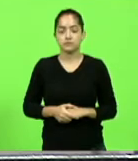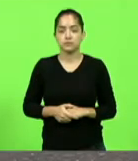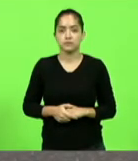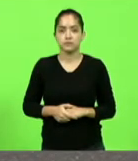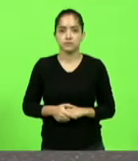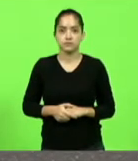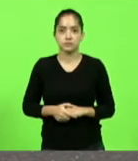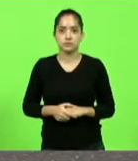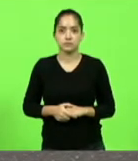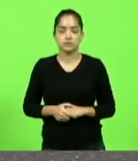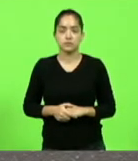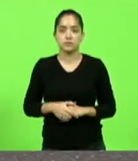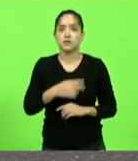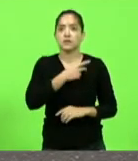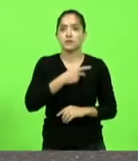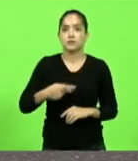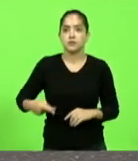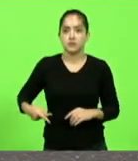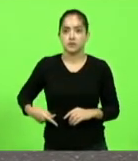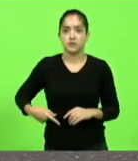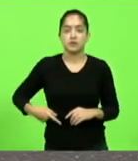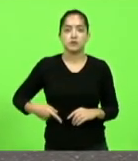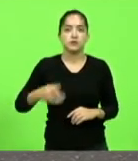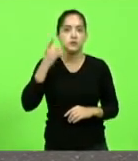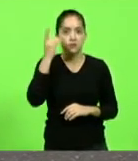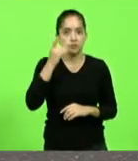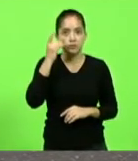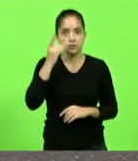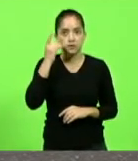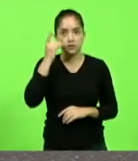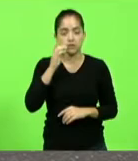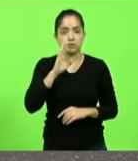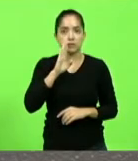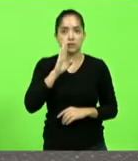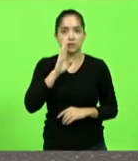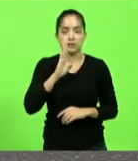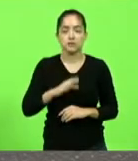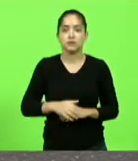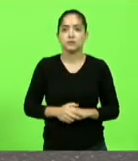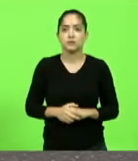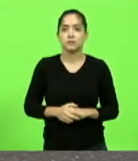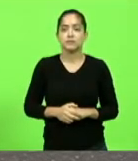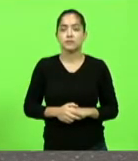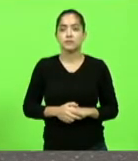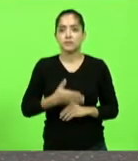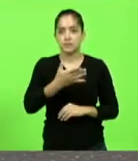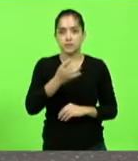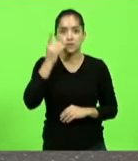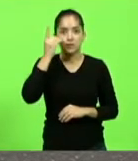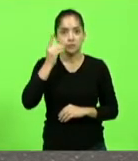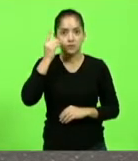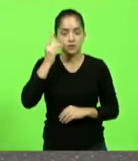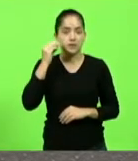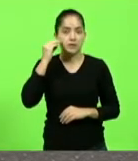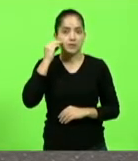senhor presidente deputado Berlanda deputado Marlene